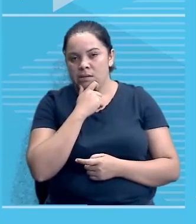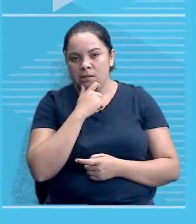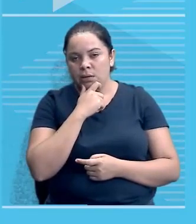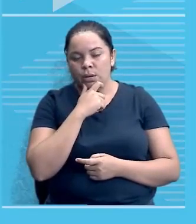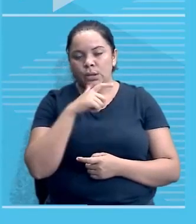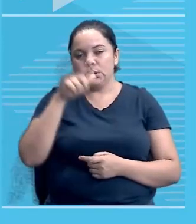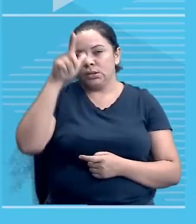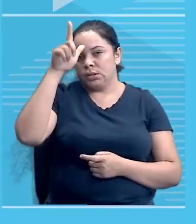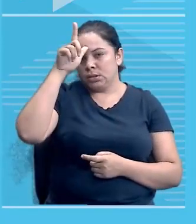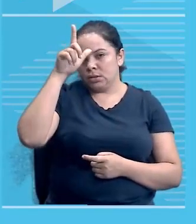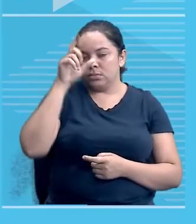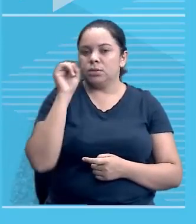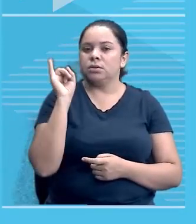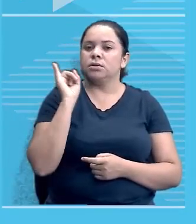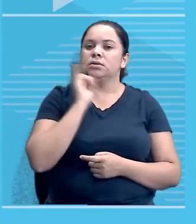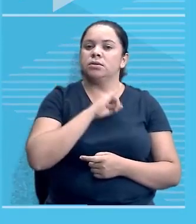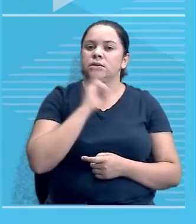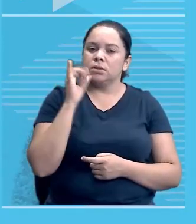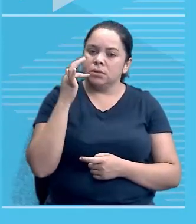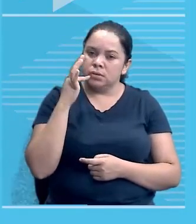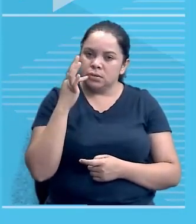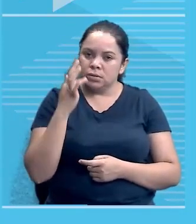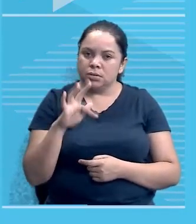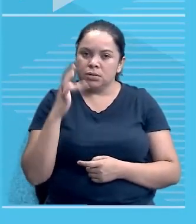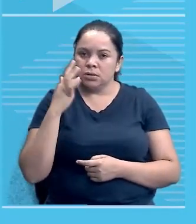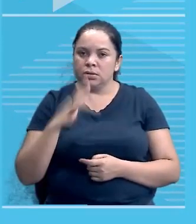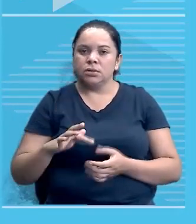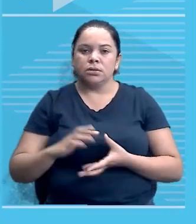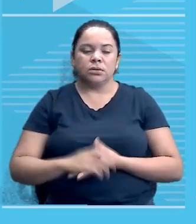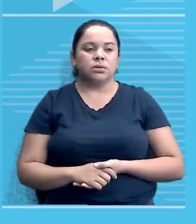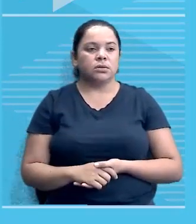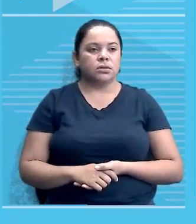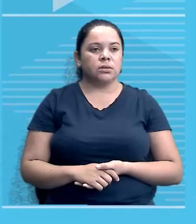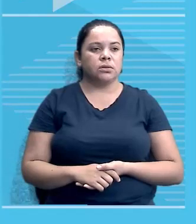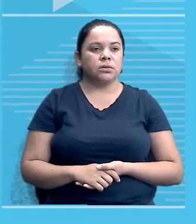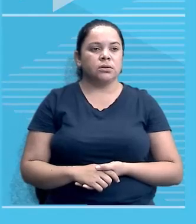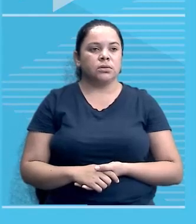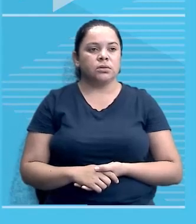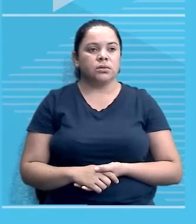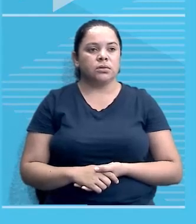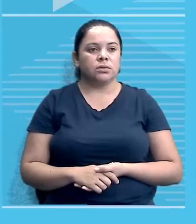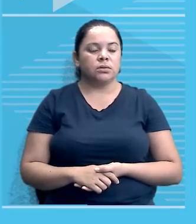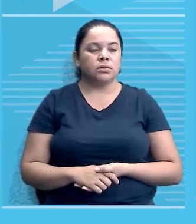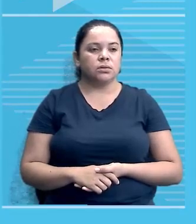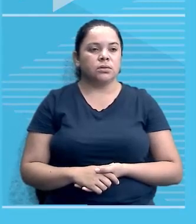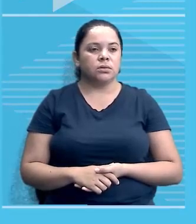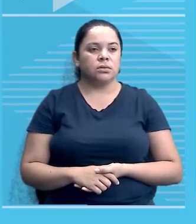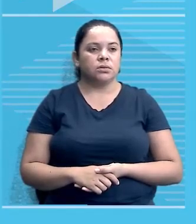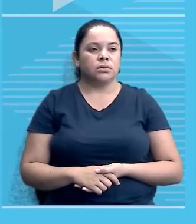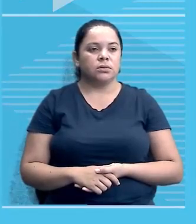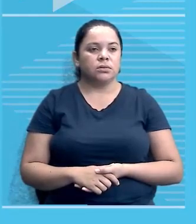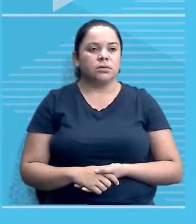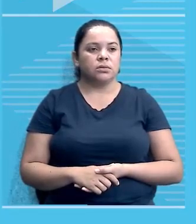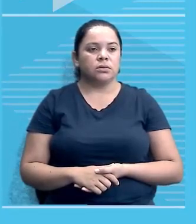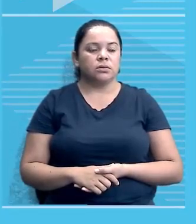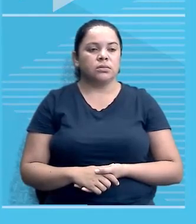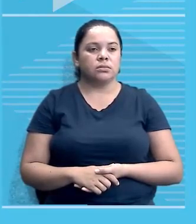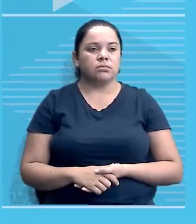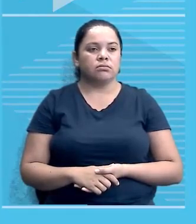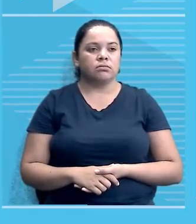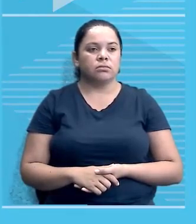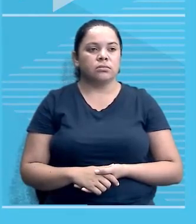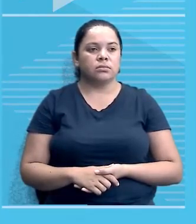italianos, a franceses, tá certo? Esses colonos, eles não vão ter o respaldo